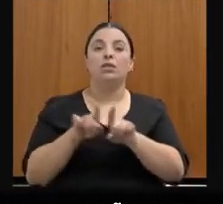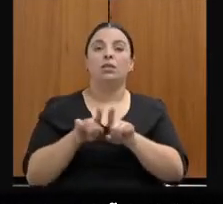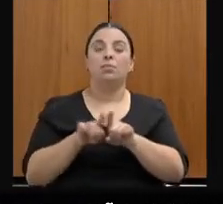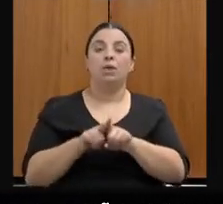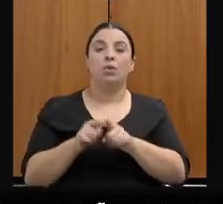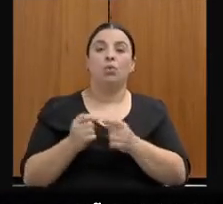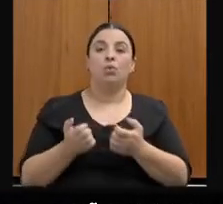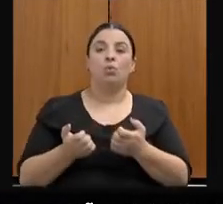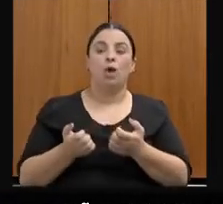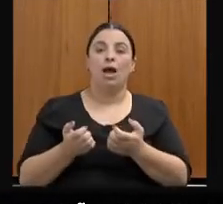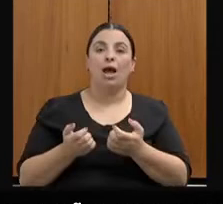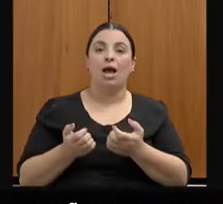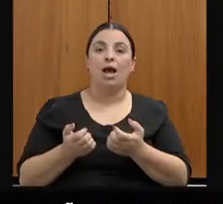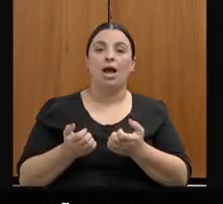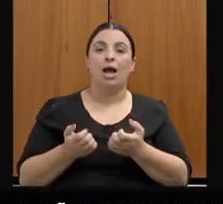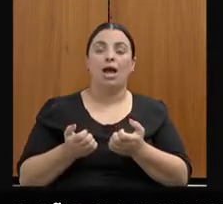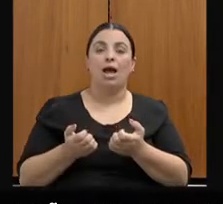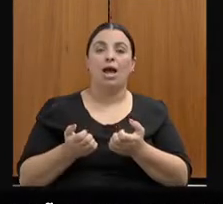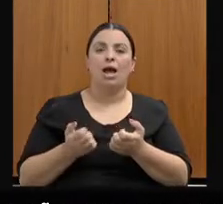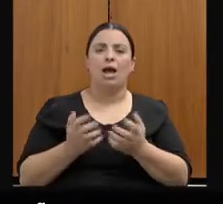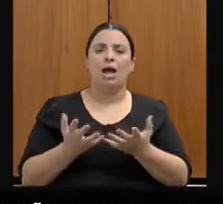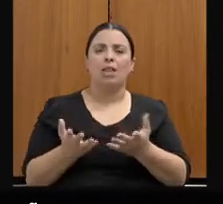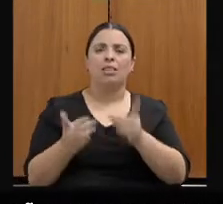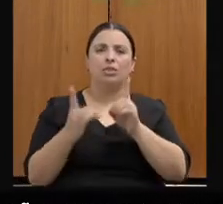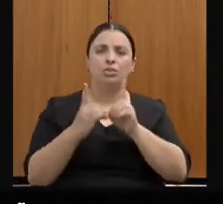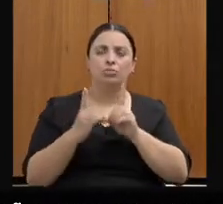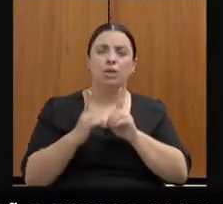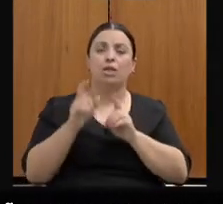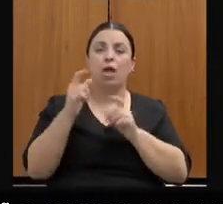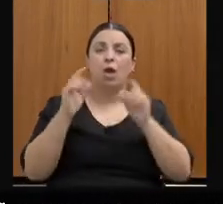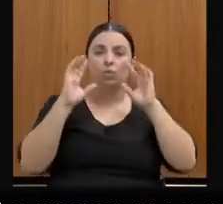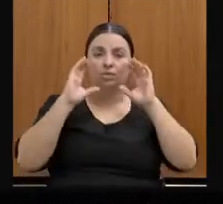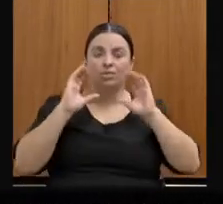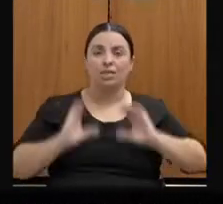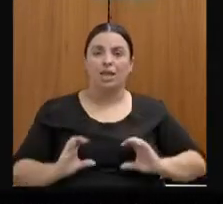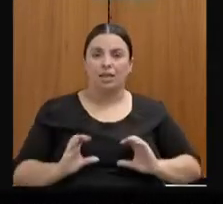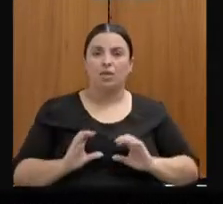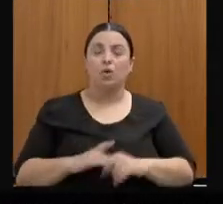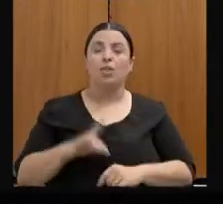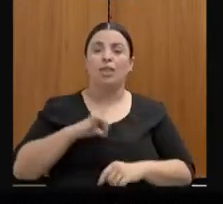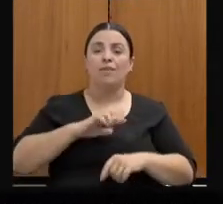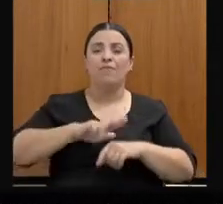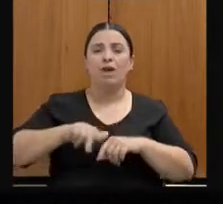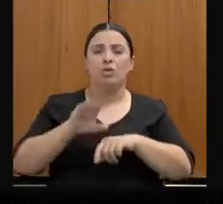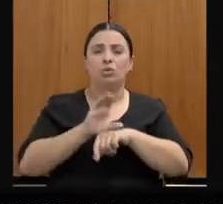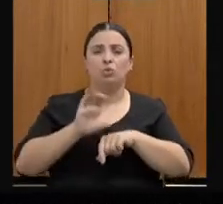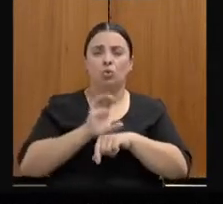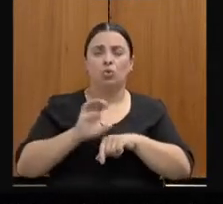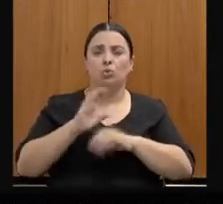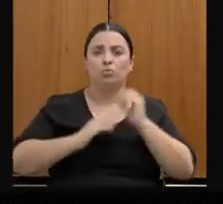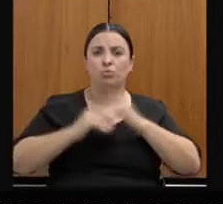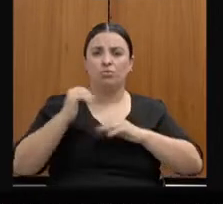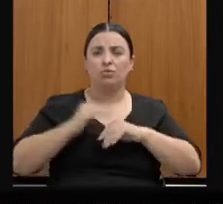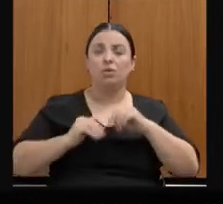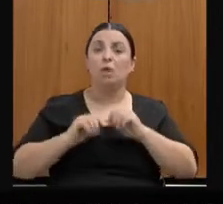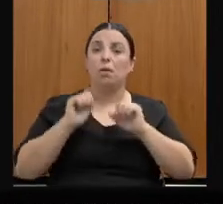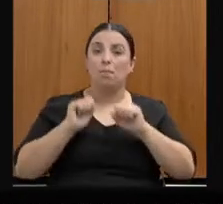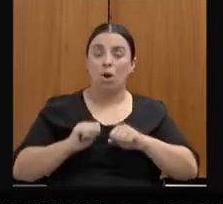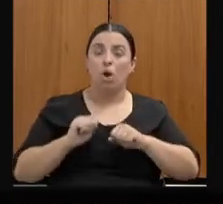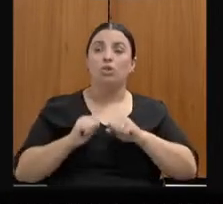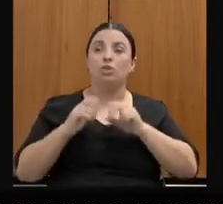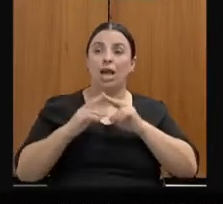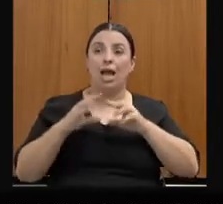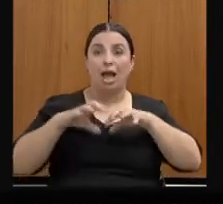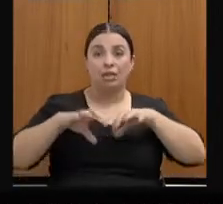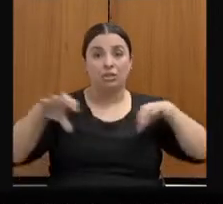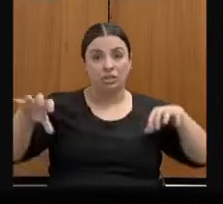é um objetivo da Polícia Civil. E a gente tem vários cursos profissionalizantes que podem ser feitos à distância pelos servidores para